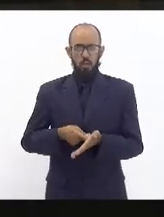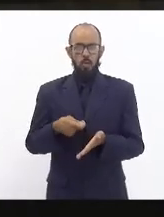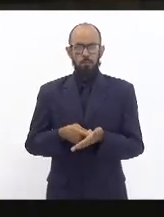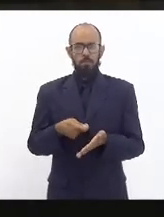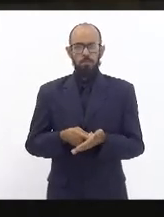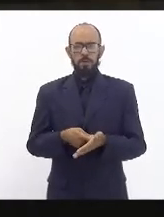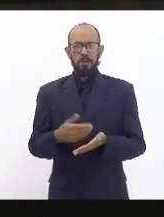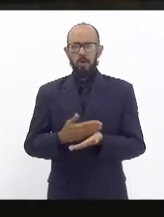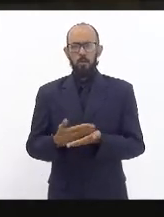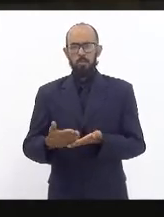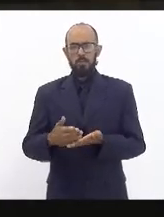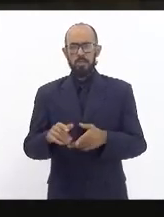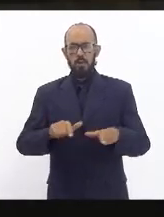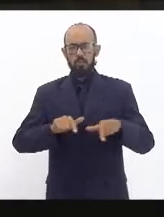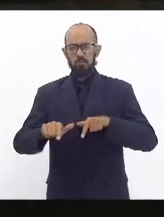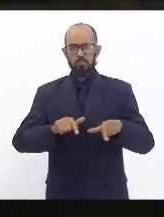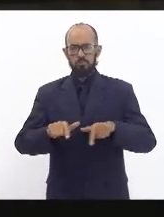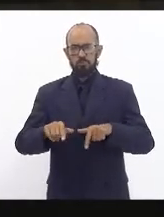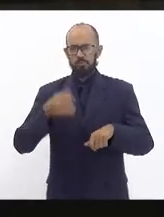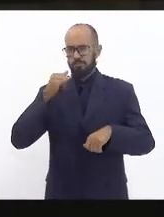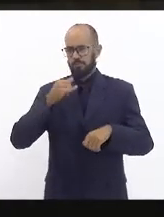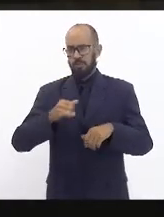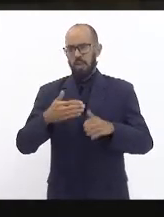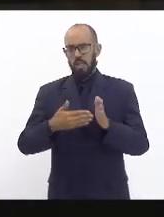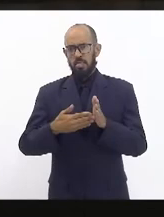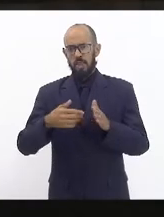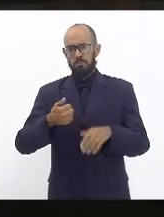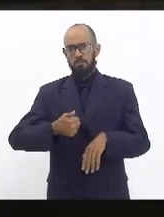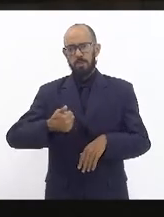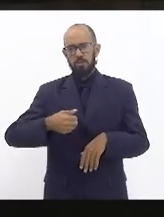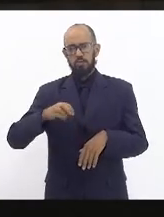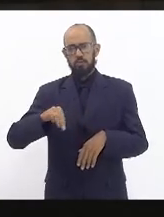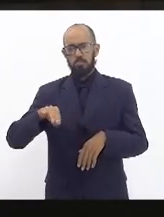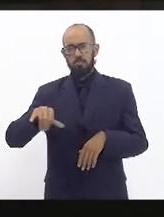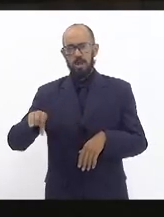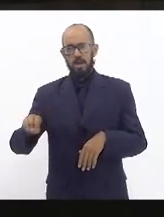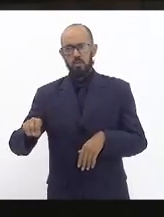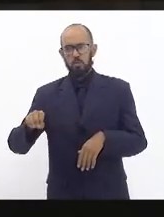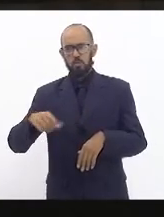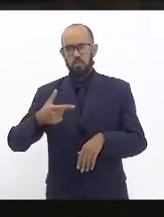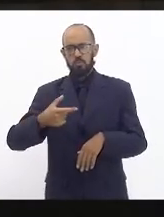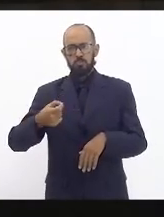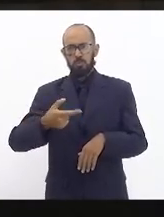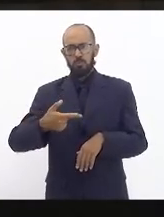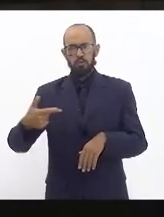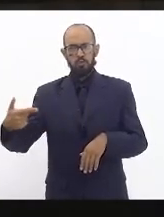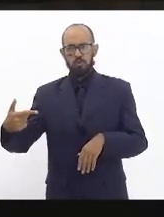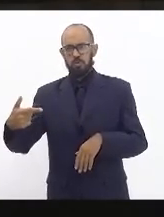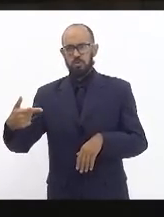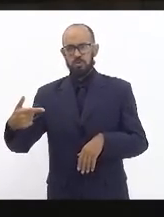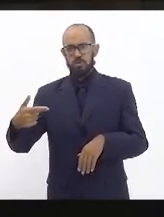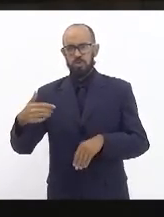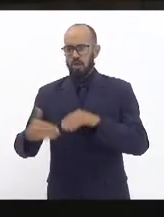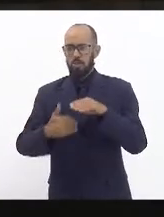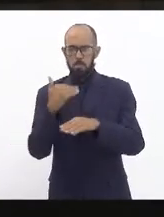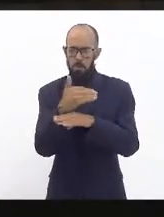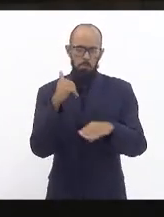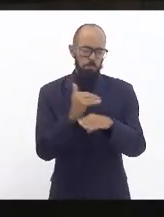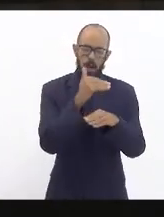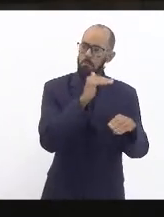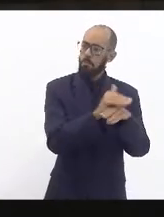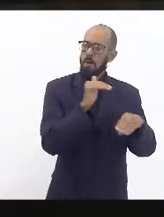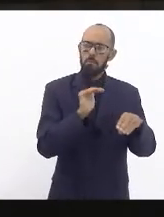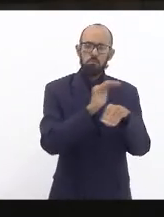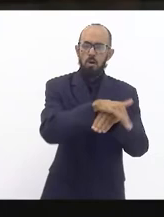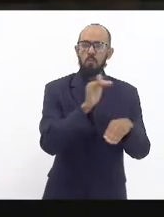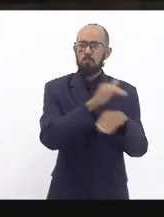início da operação das termoelétricas até o dia 1º de maio de 22 olha como o processo é acelerado passando por cima de todas as legislações ambientais sem